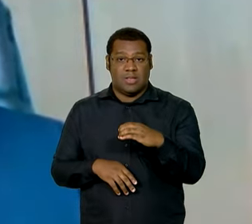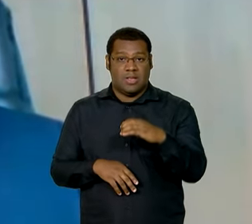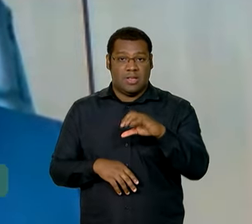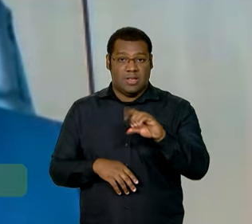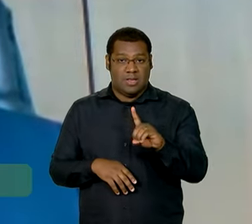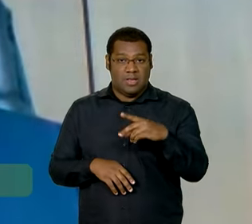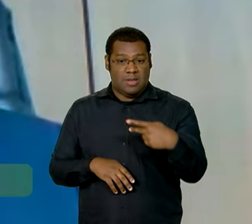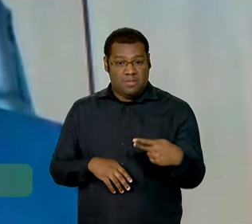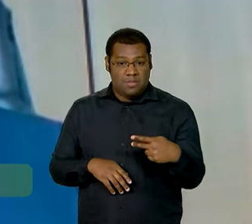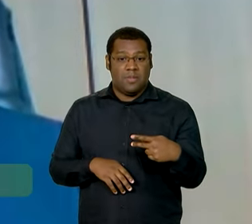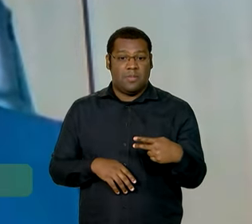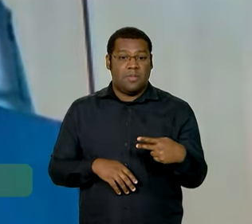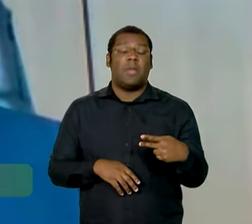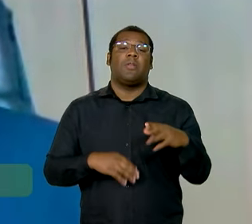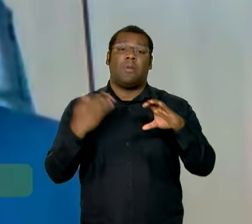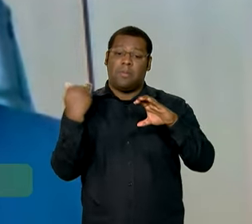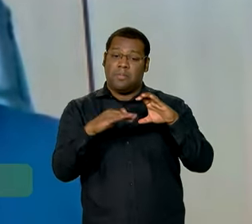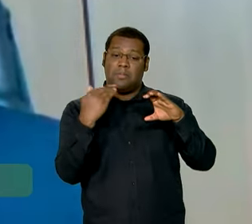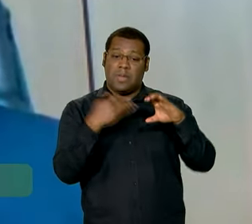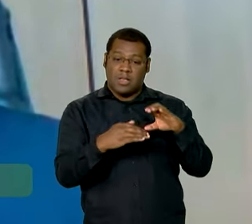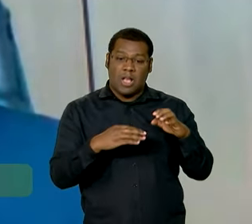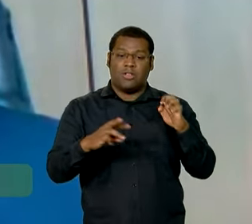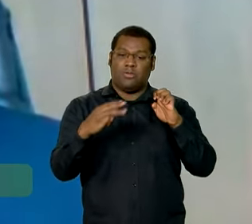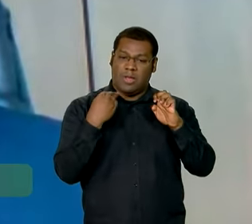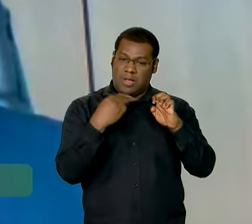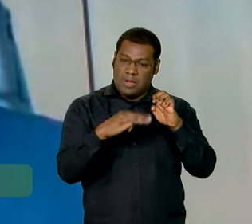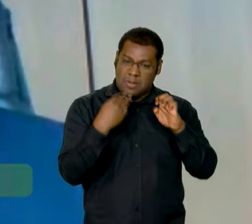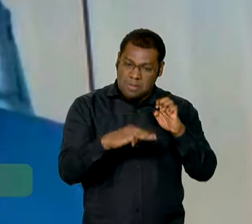carteira digital de trânsito por e-mail,